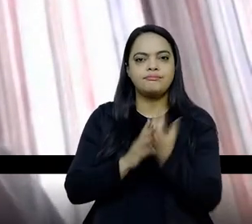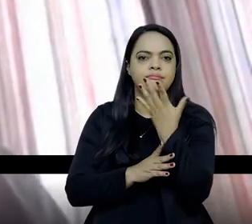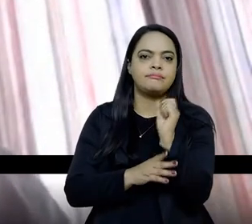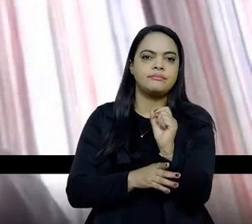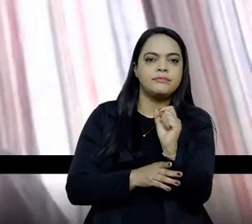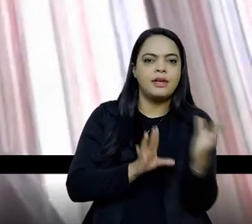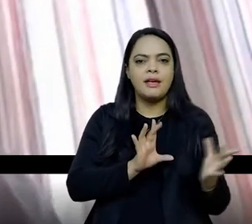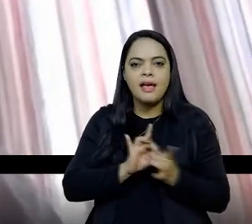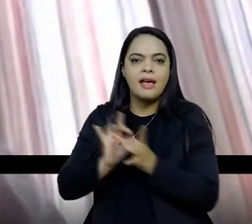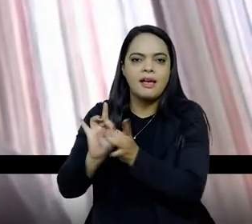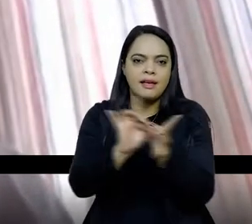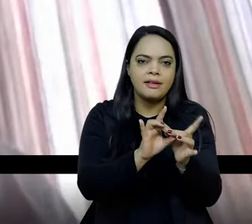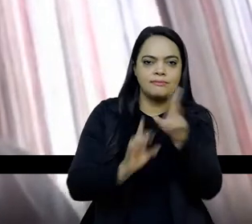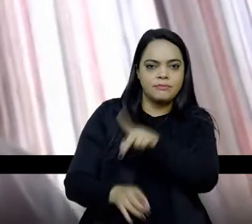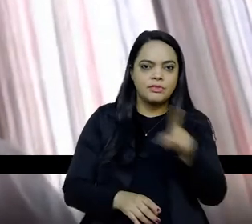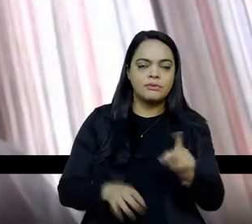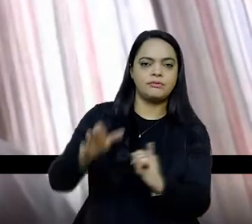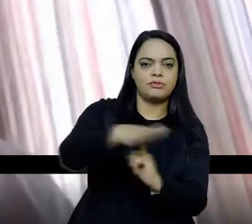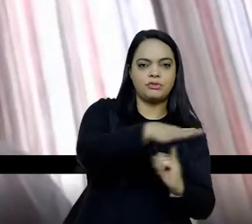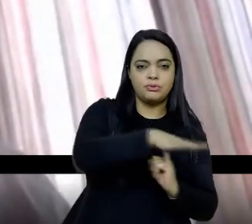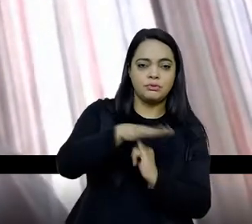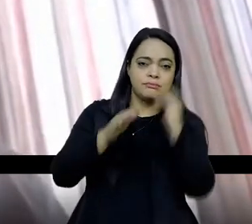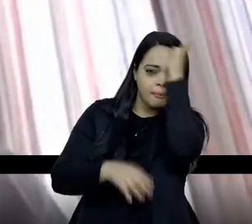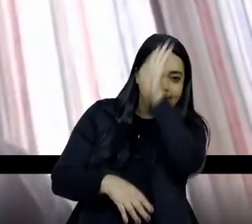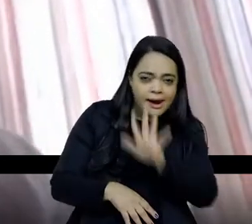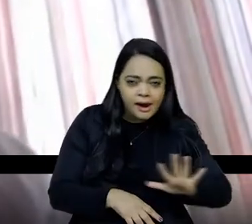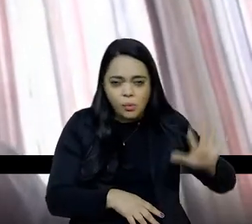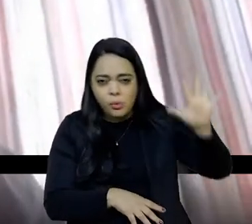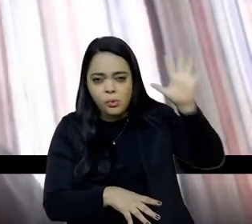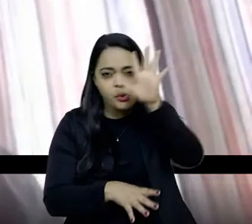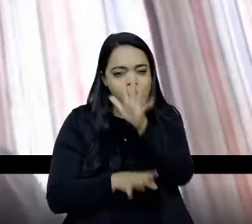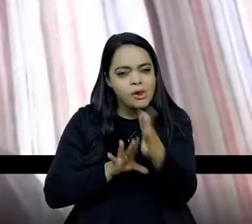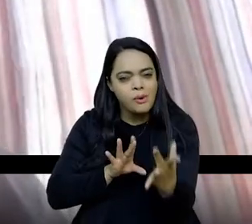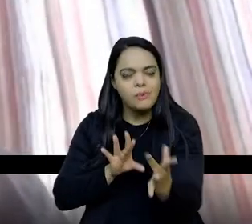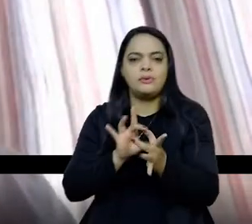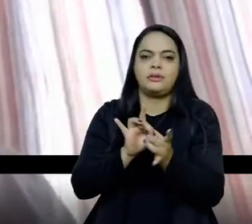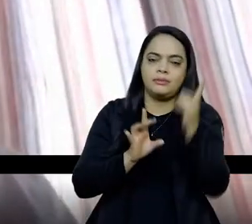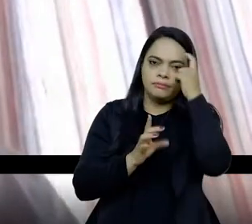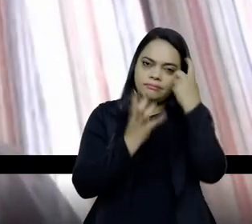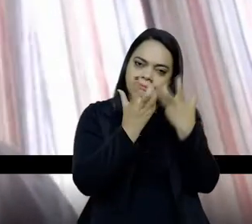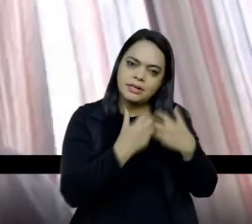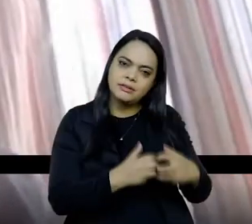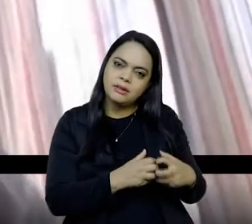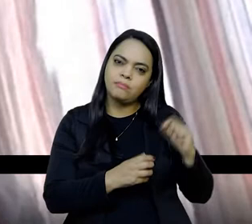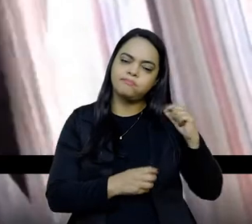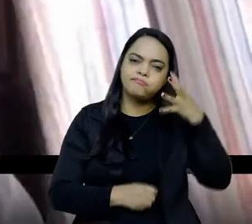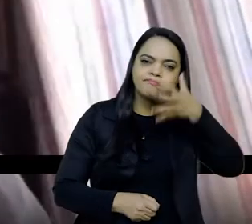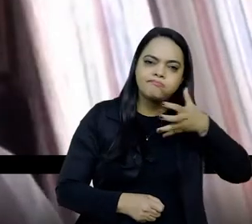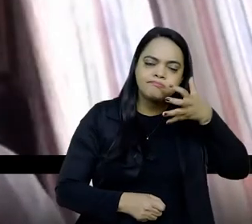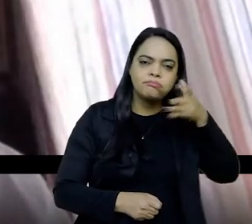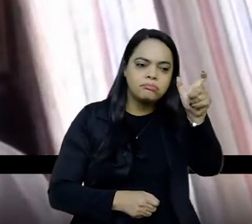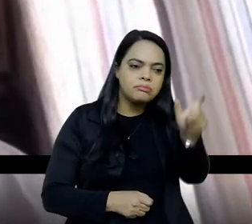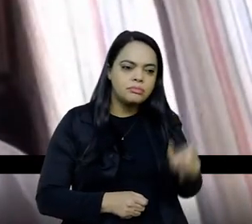professores e instituições de todo o Brasil pensando as falas dos sujeitos do